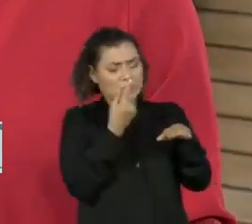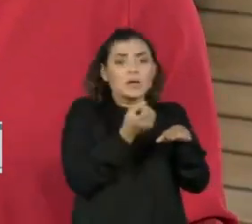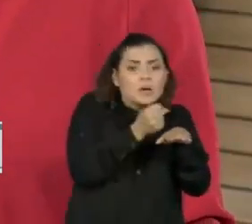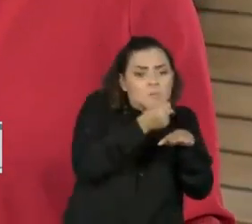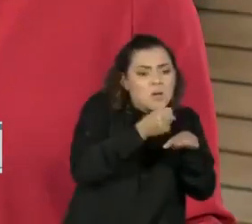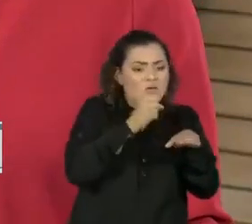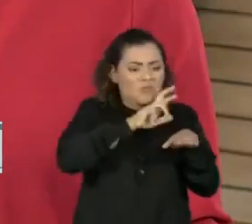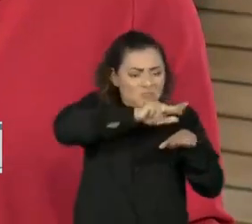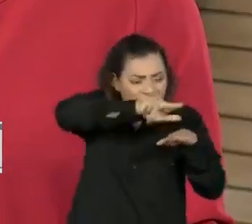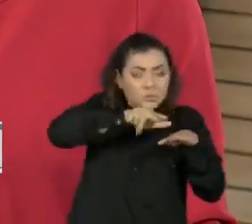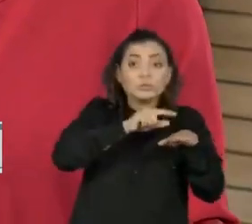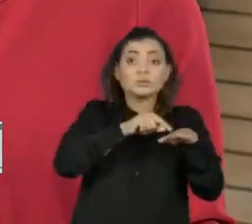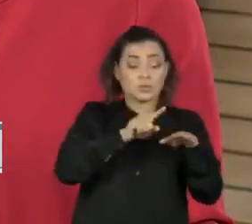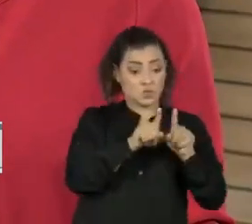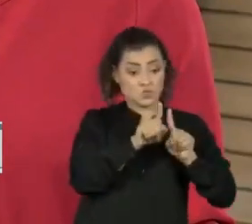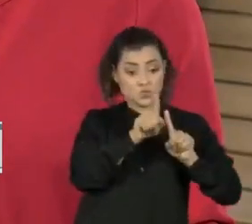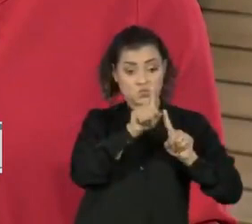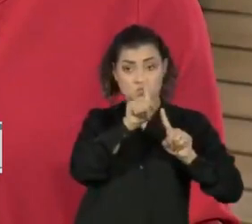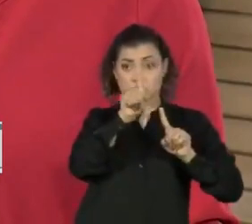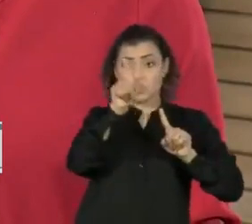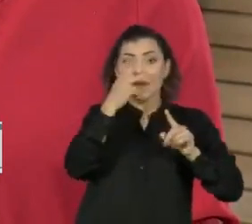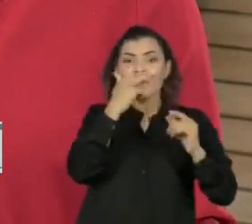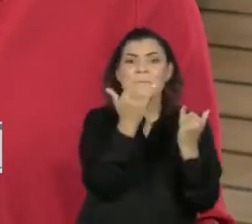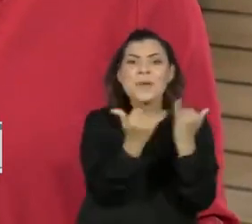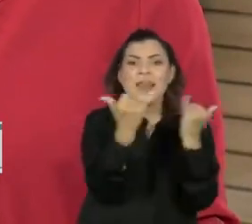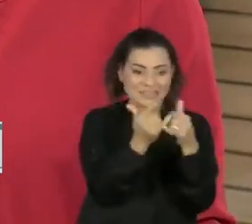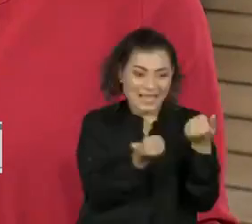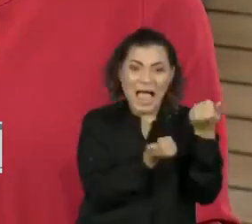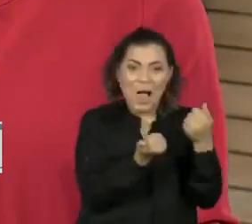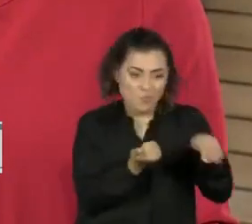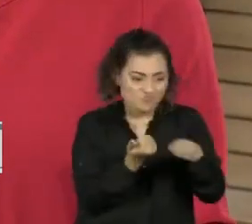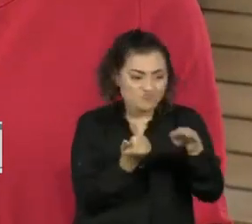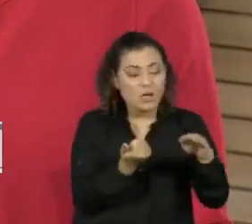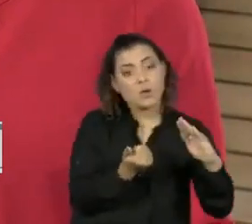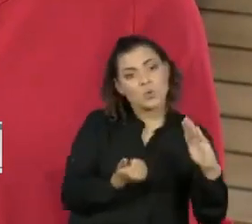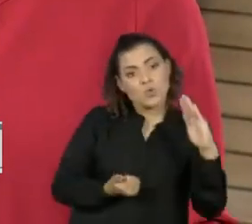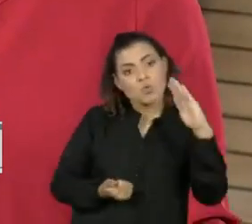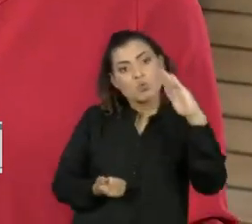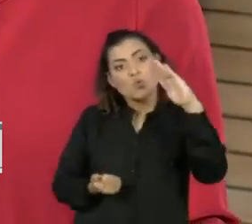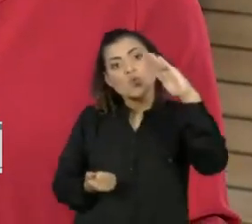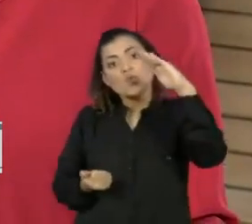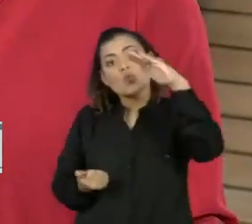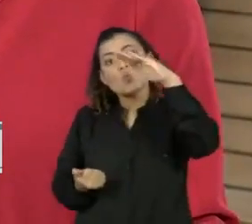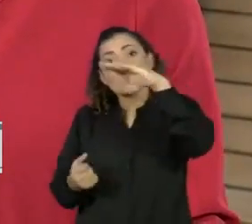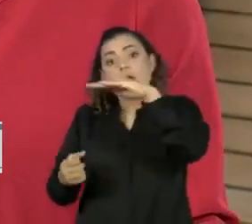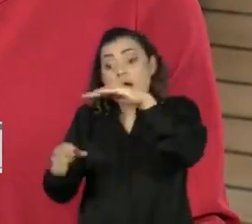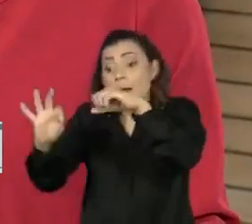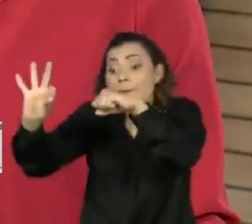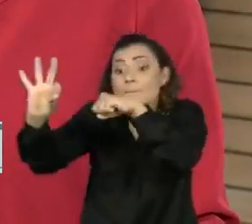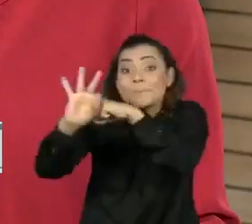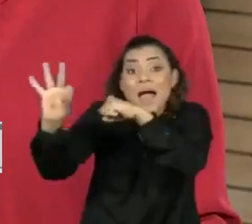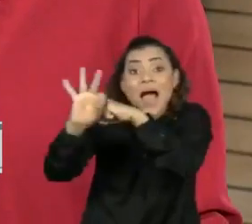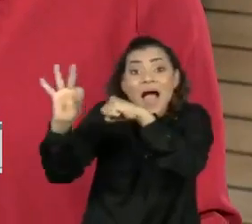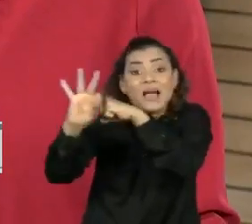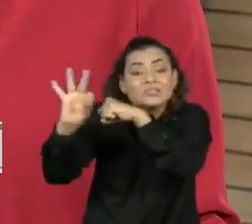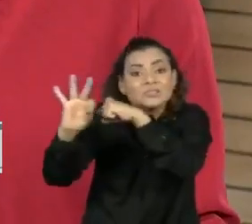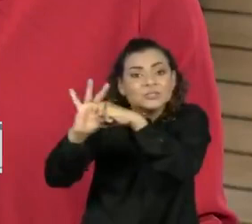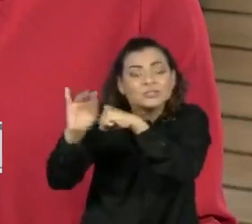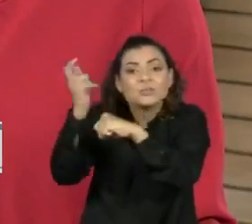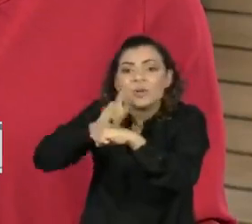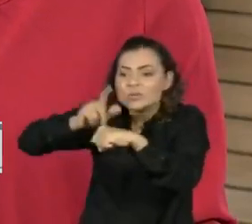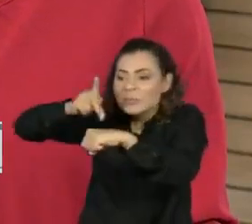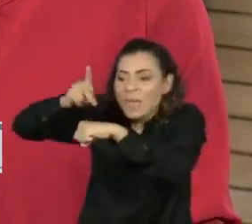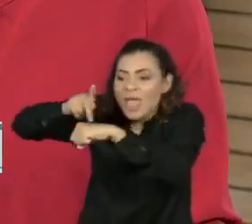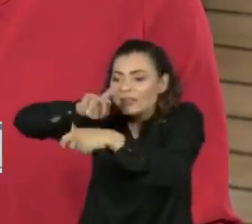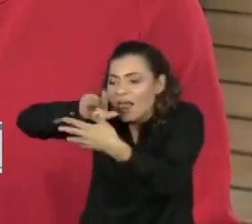deve chegar ao planeta Marte nesta quinta-feira como parte de um longo projeto para trazer as primeiras amostras de rocha de